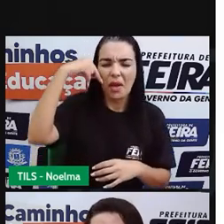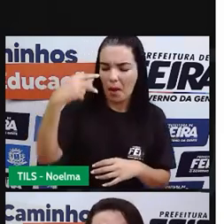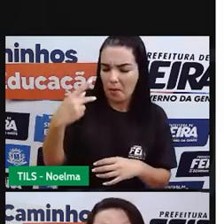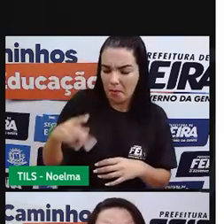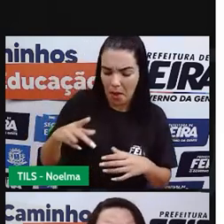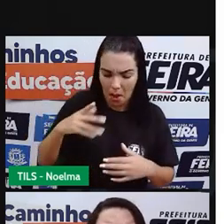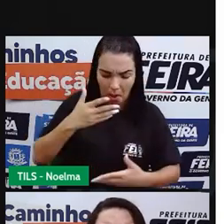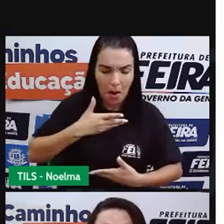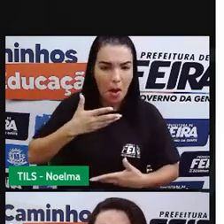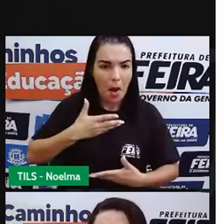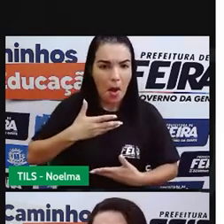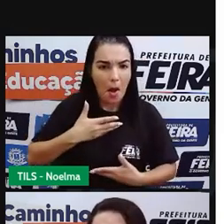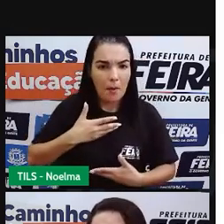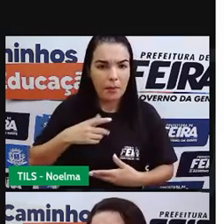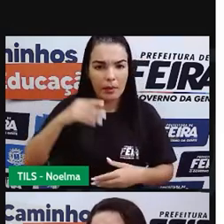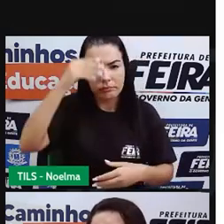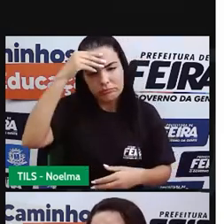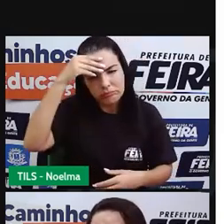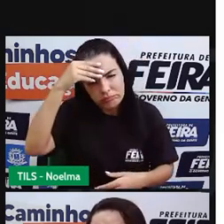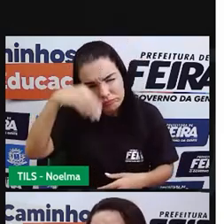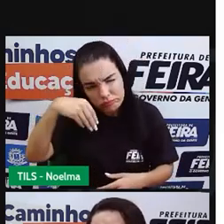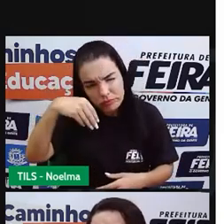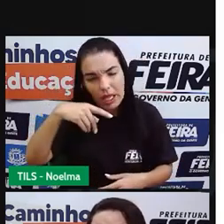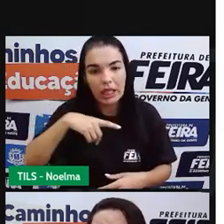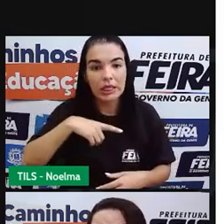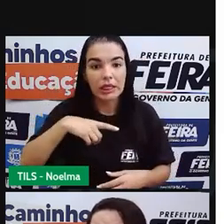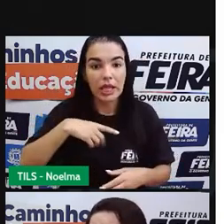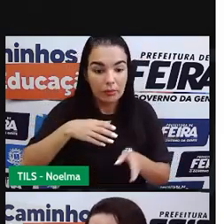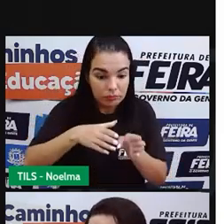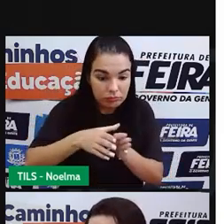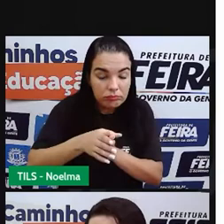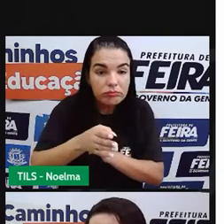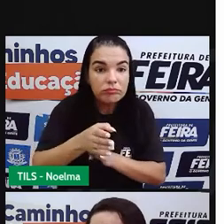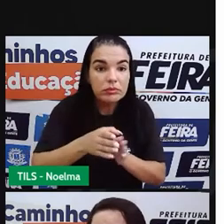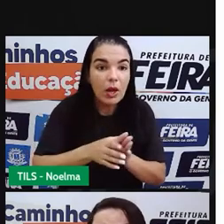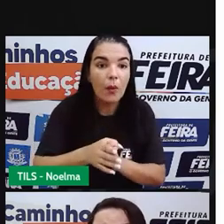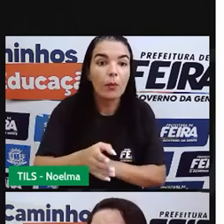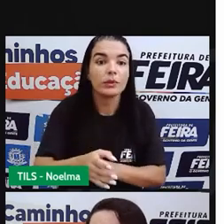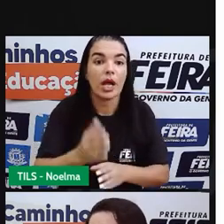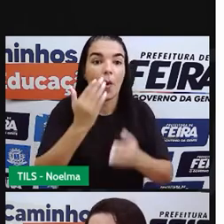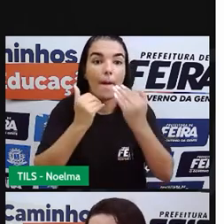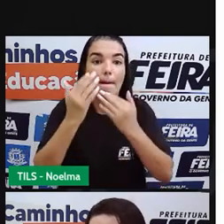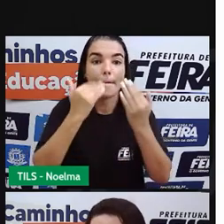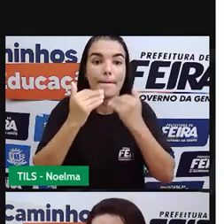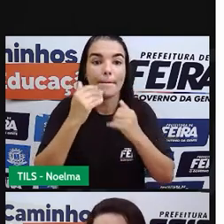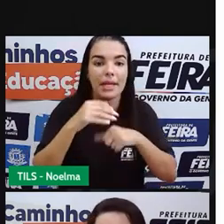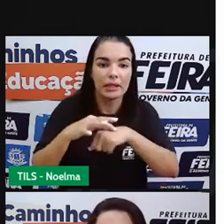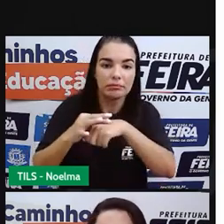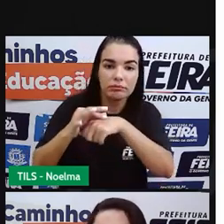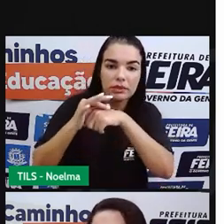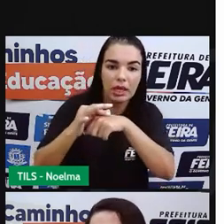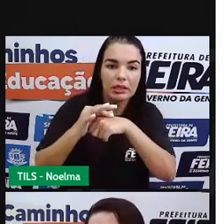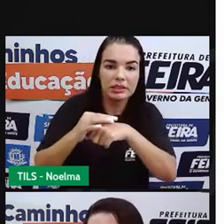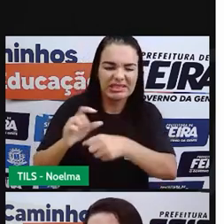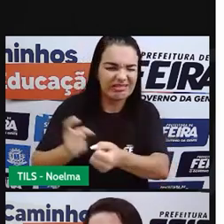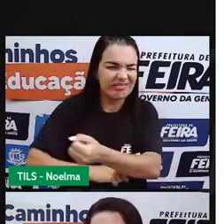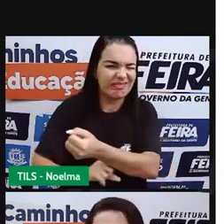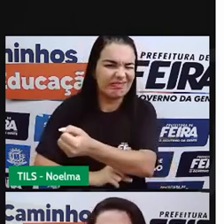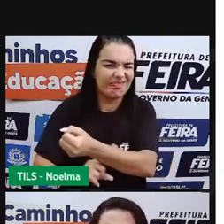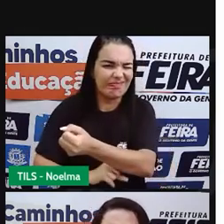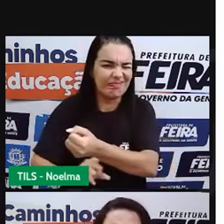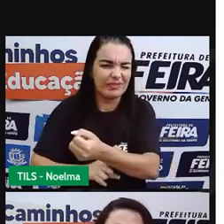depressão, seguir uma dieta rica em proteína por um longo período, irritabilidade, cansaço